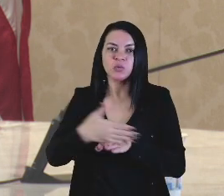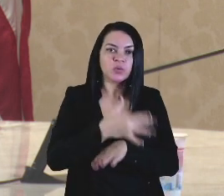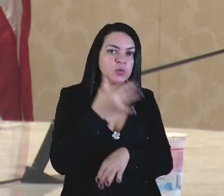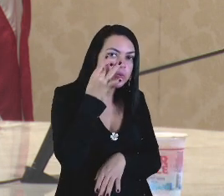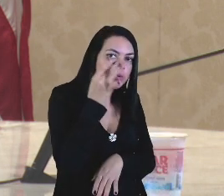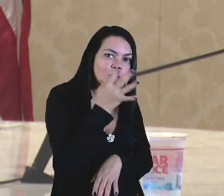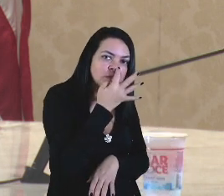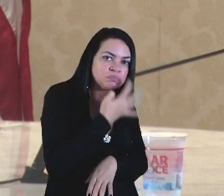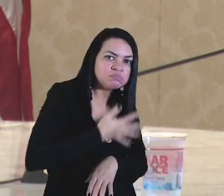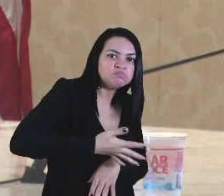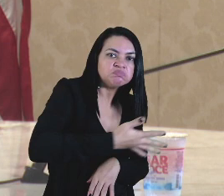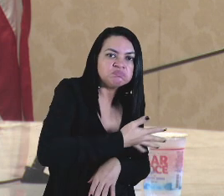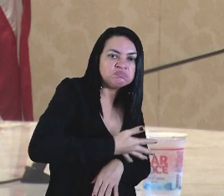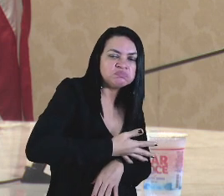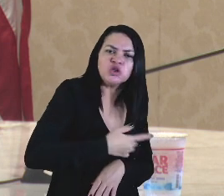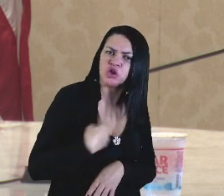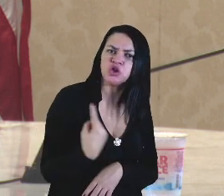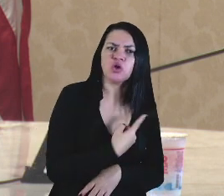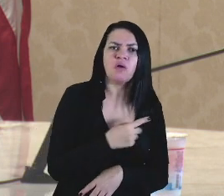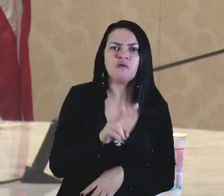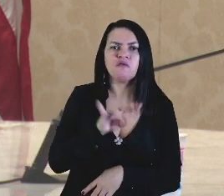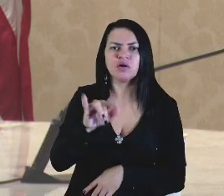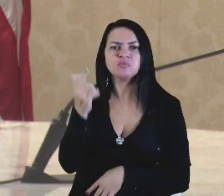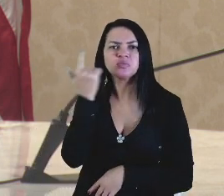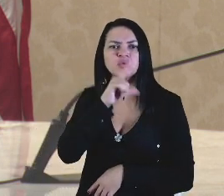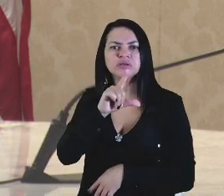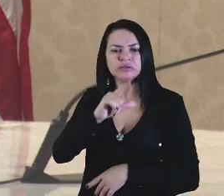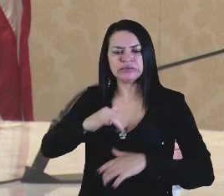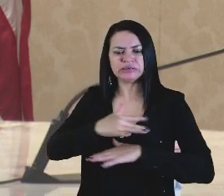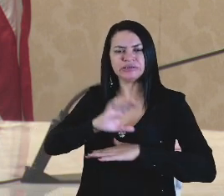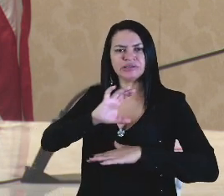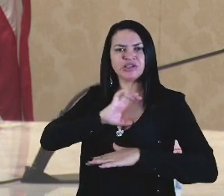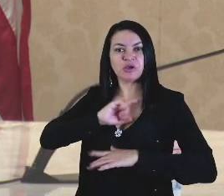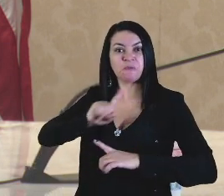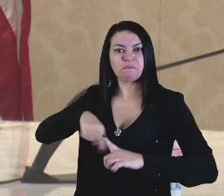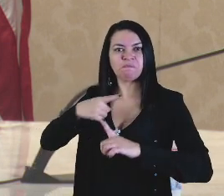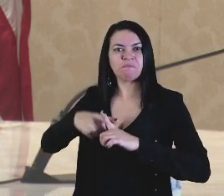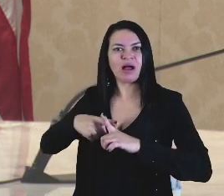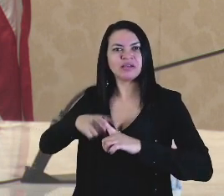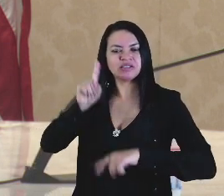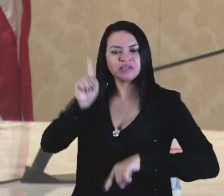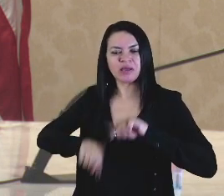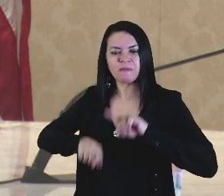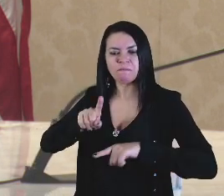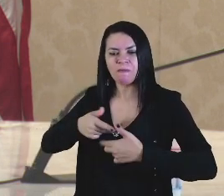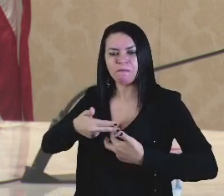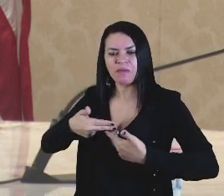nós vamos, com isso, conseguir que a cidade de Caxias tenha mais equipamentos